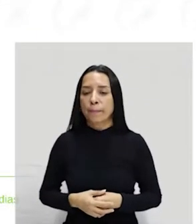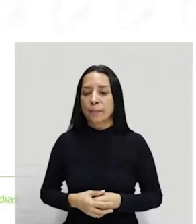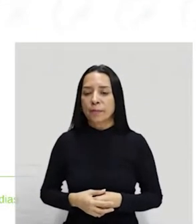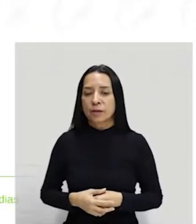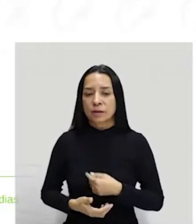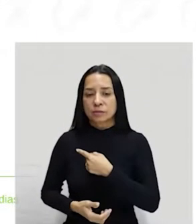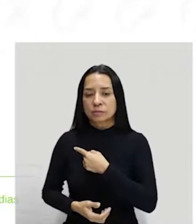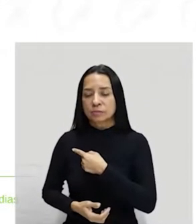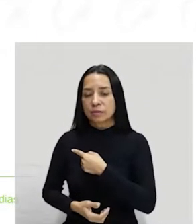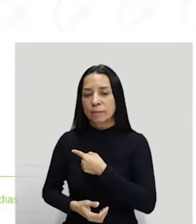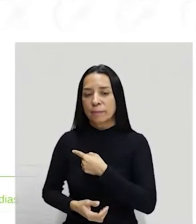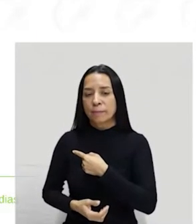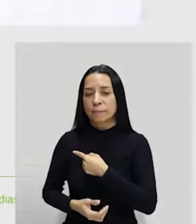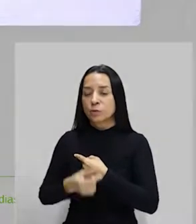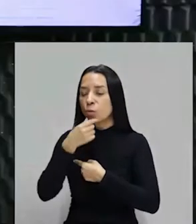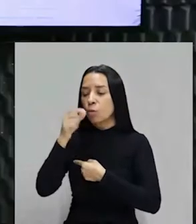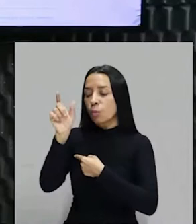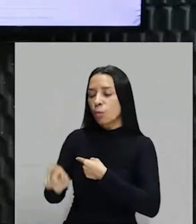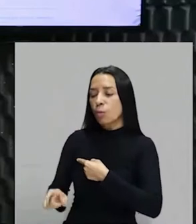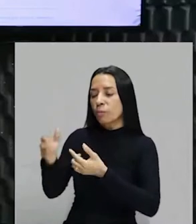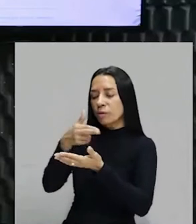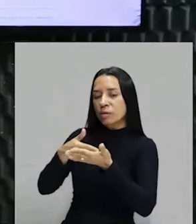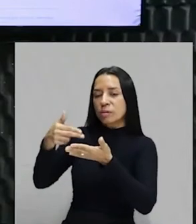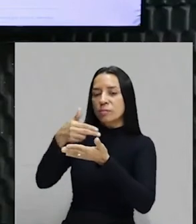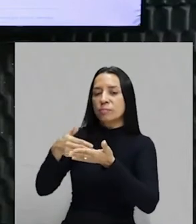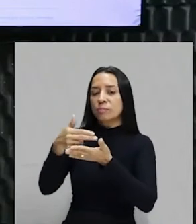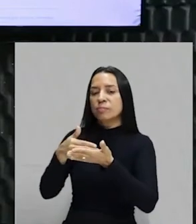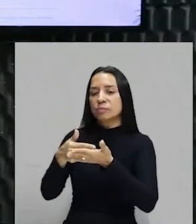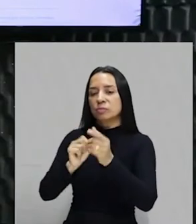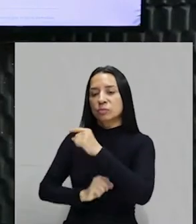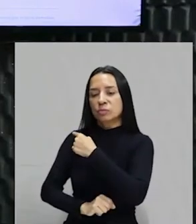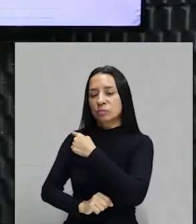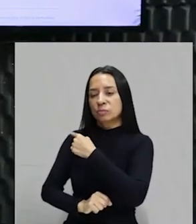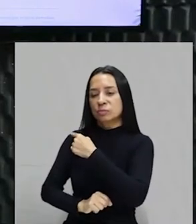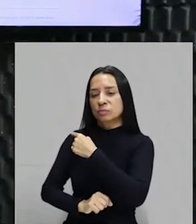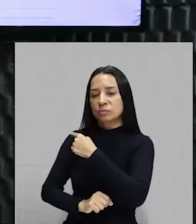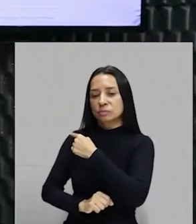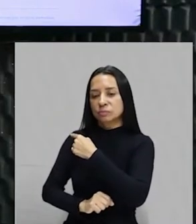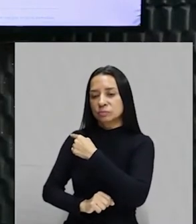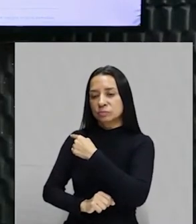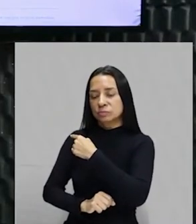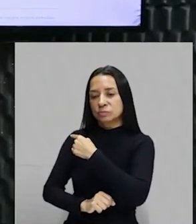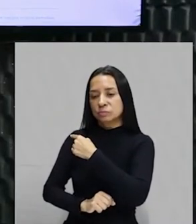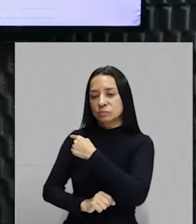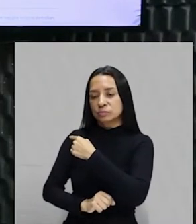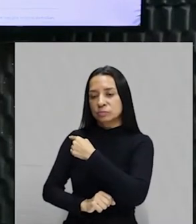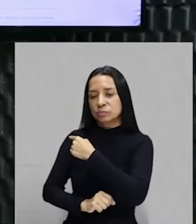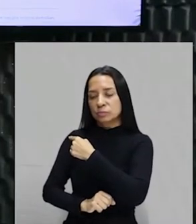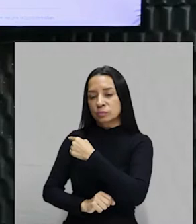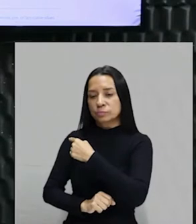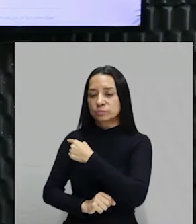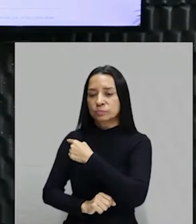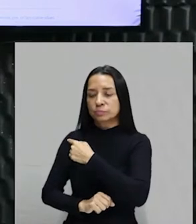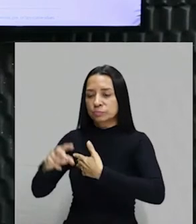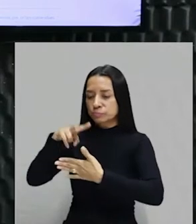documentou a vida do país pintando retratos da família real com temas que variavam de índios passando por costumes negros,